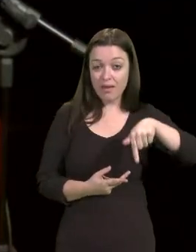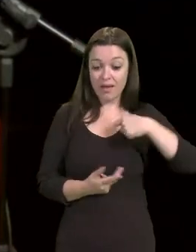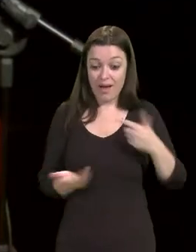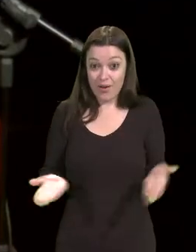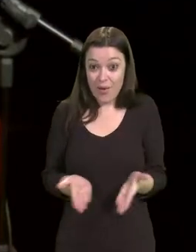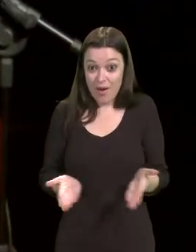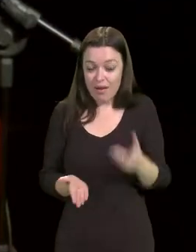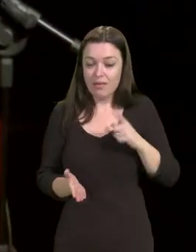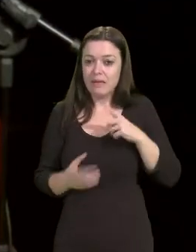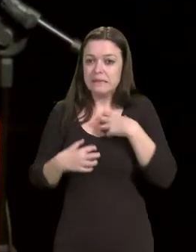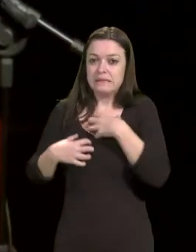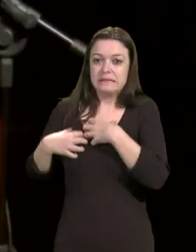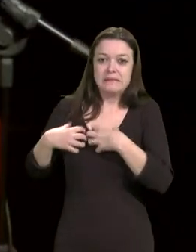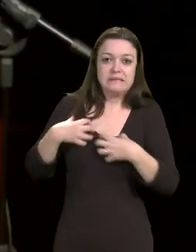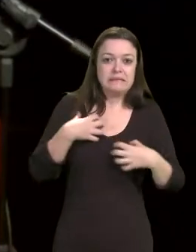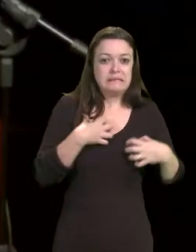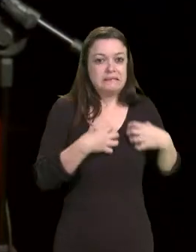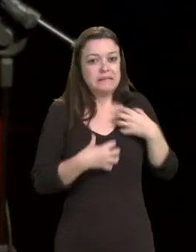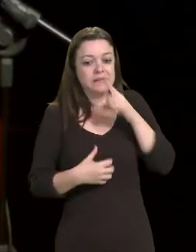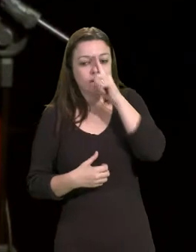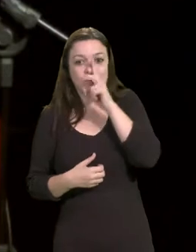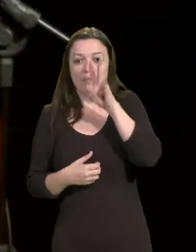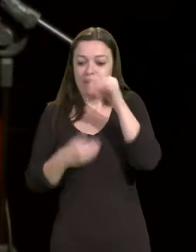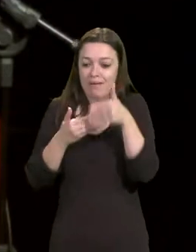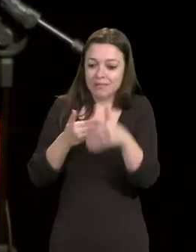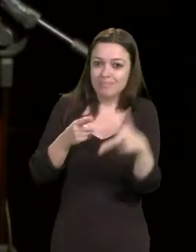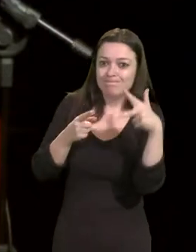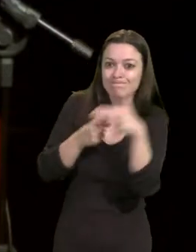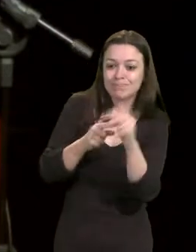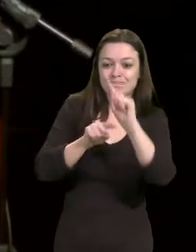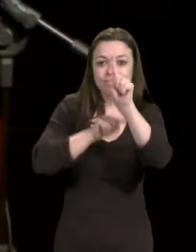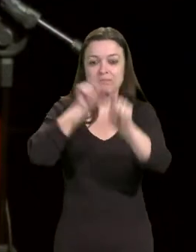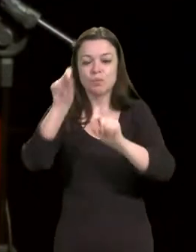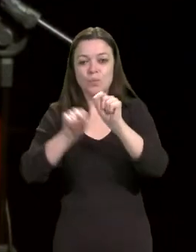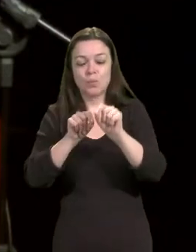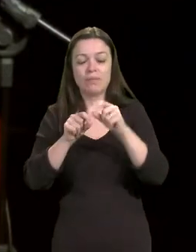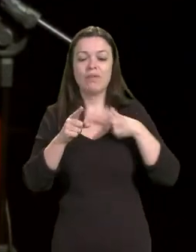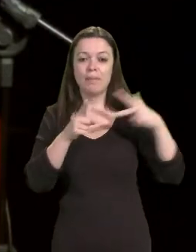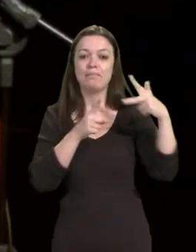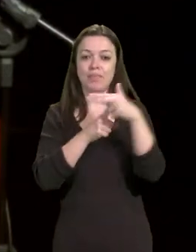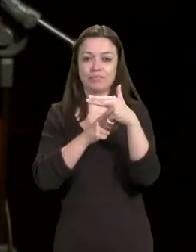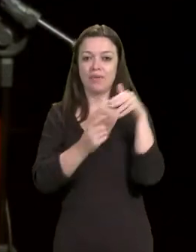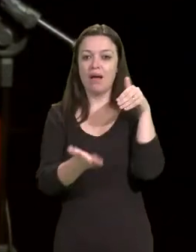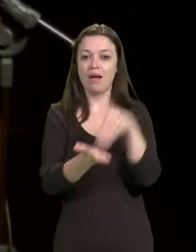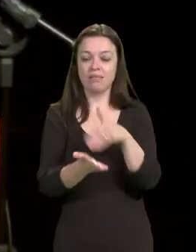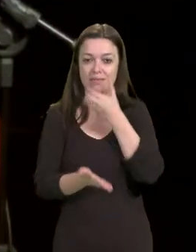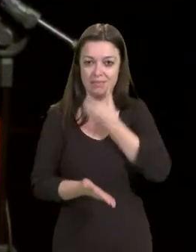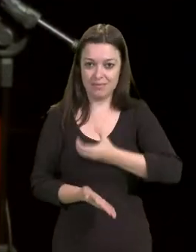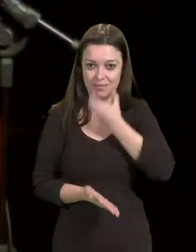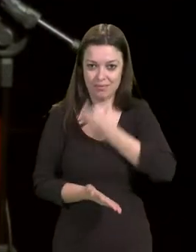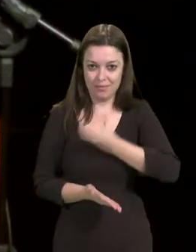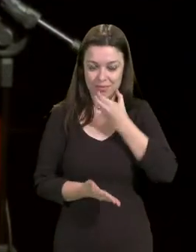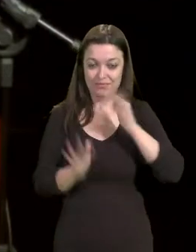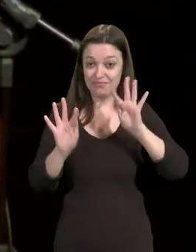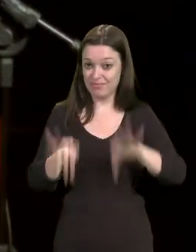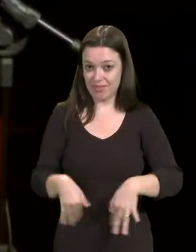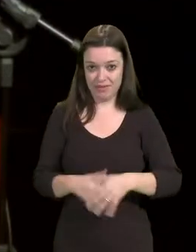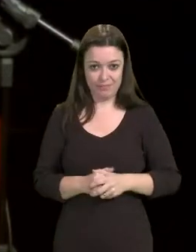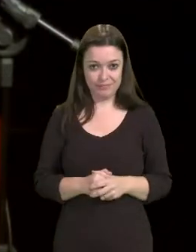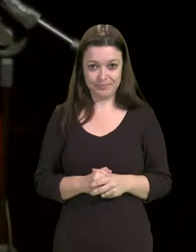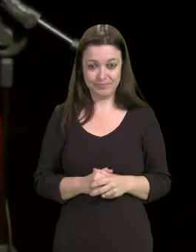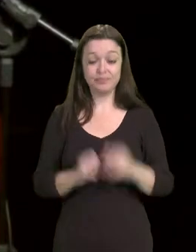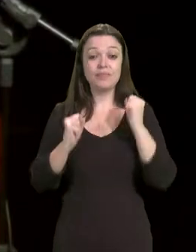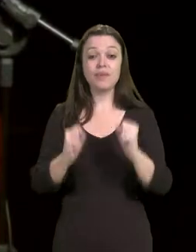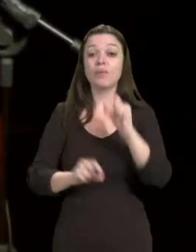vive sob o risco iminente de ter o seu pagamento interrompido até o final do ano. Podendo